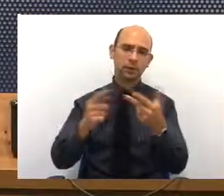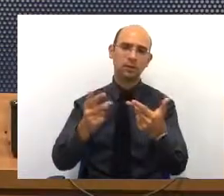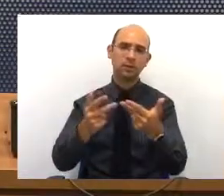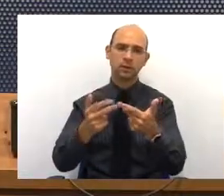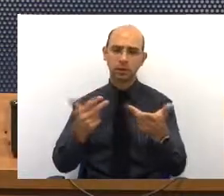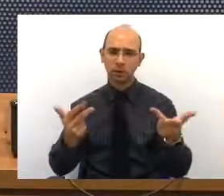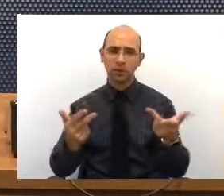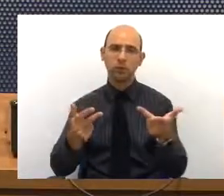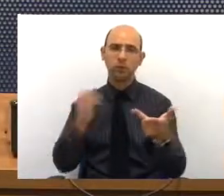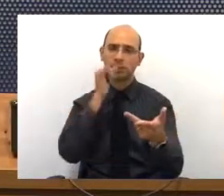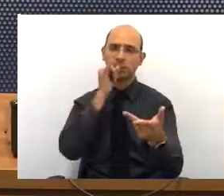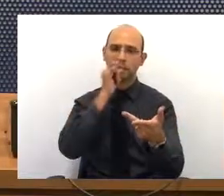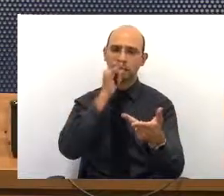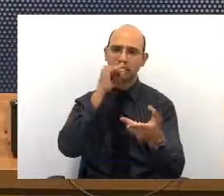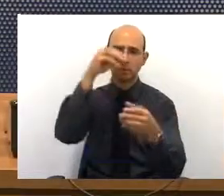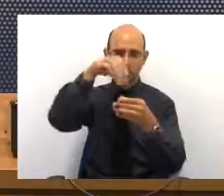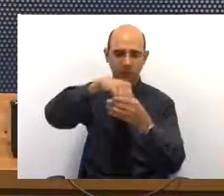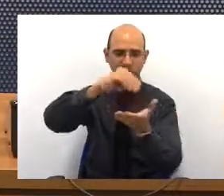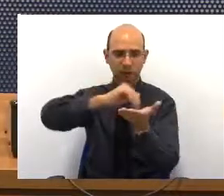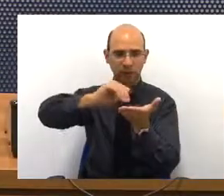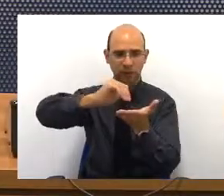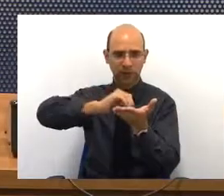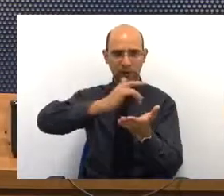Na Secretaria da Saúde,